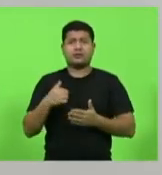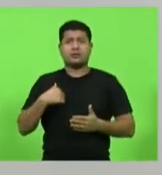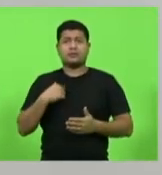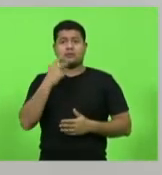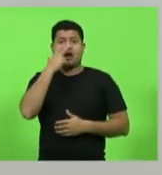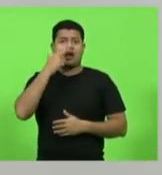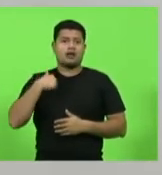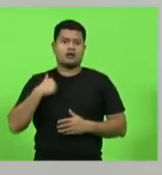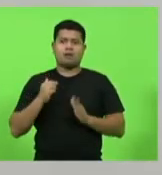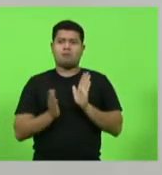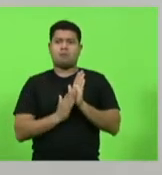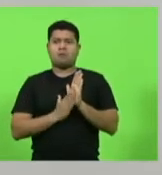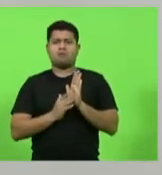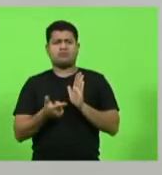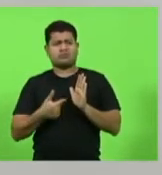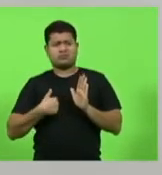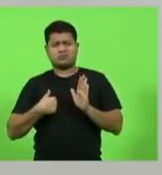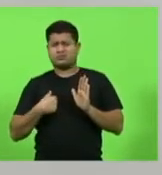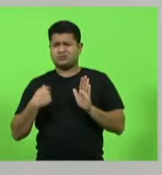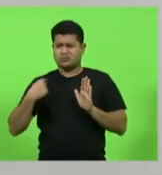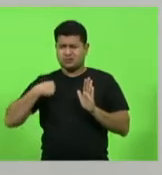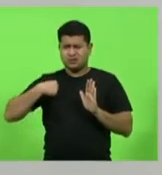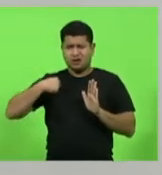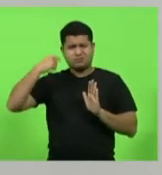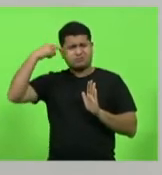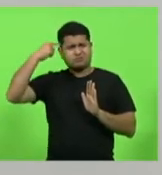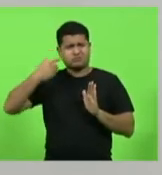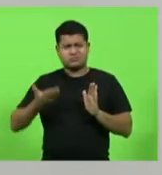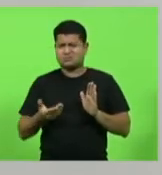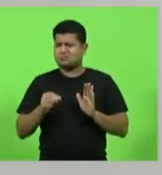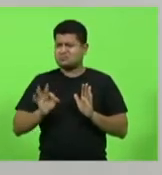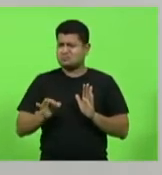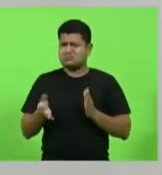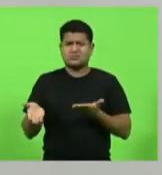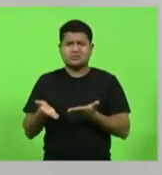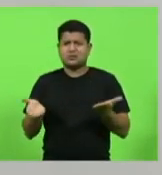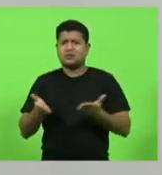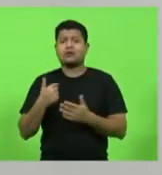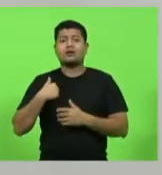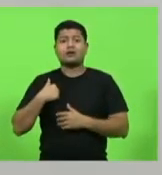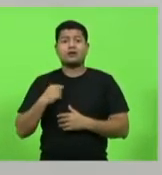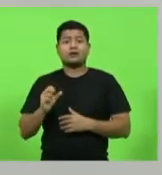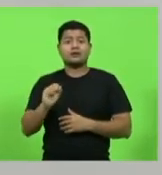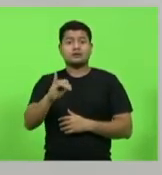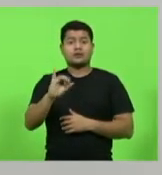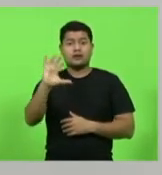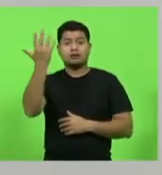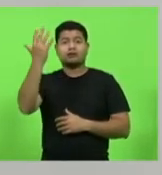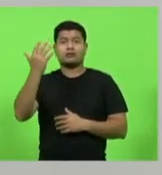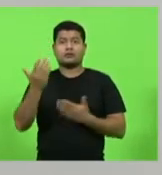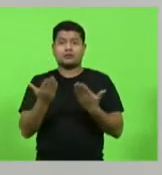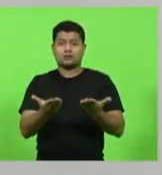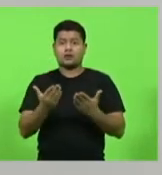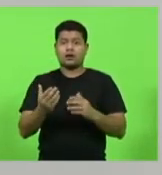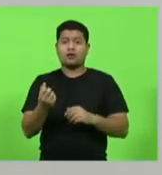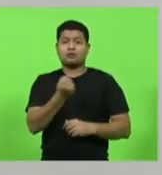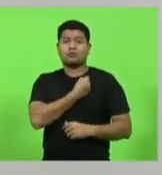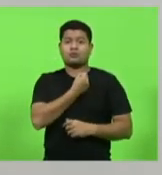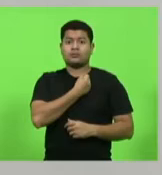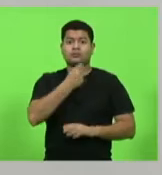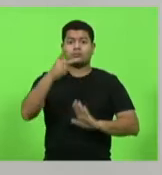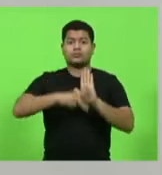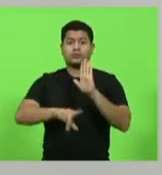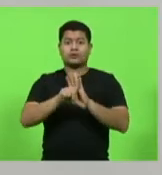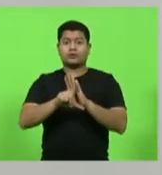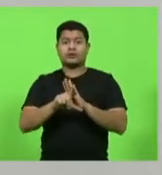loucura aqui dentro dessa casa. Parecia que estava falando de algo que não acontece. Como os senhores podem ver no número do projeto, é um projeto ainda